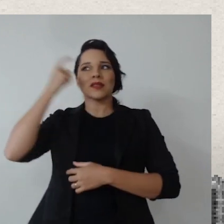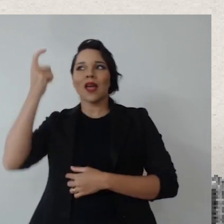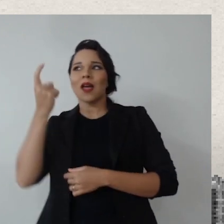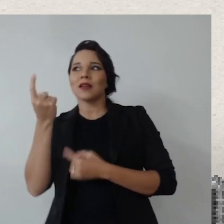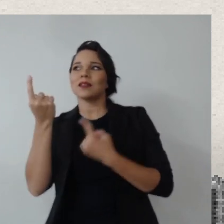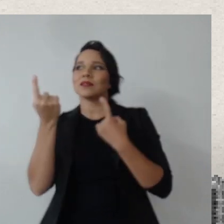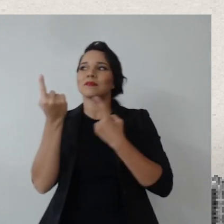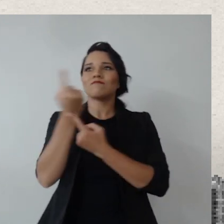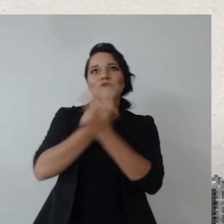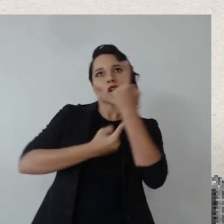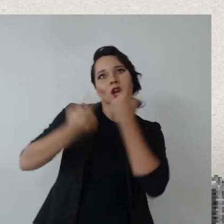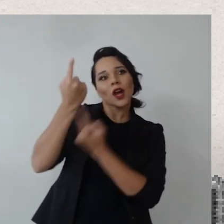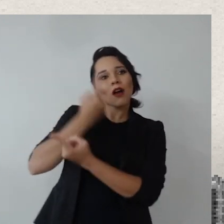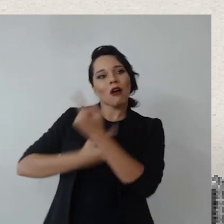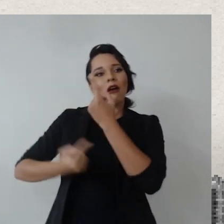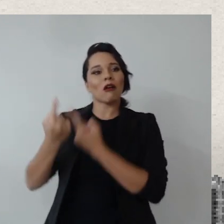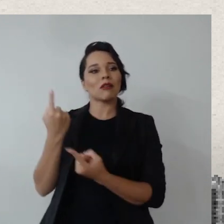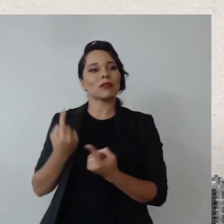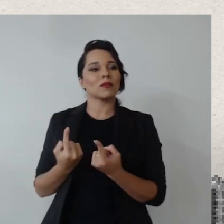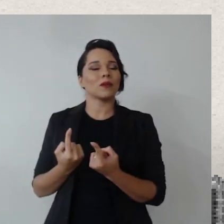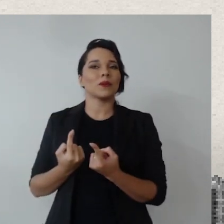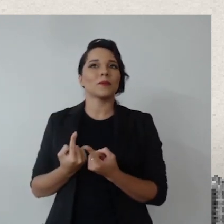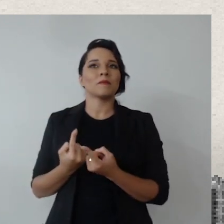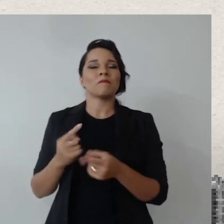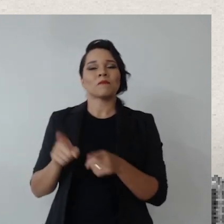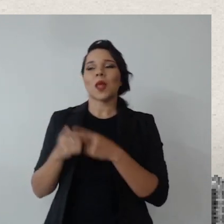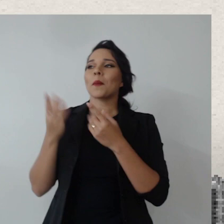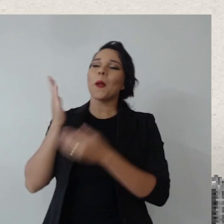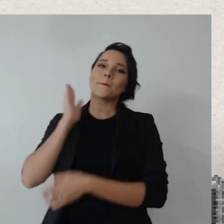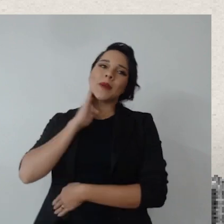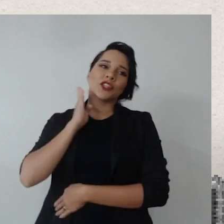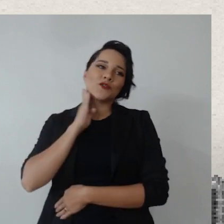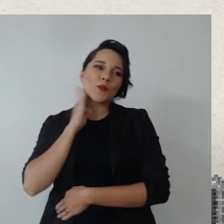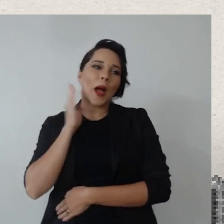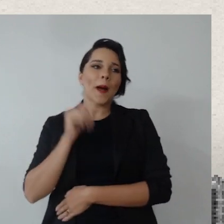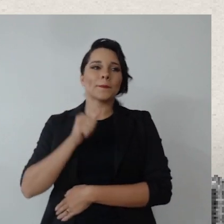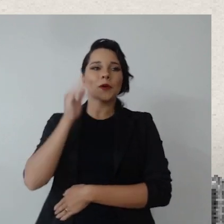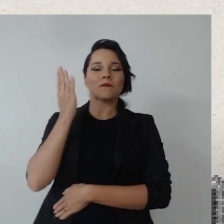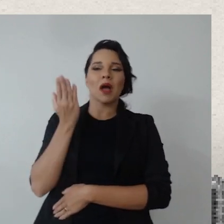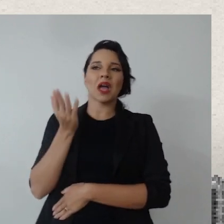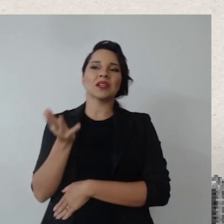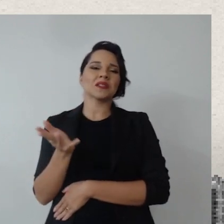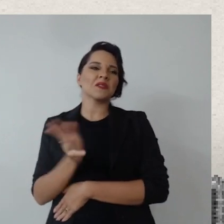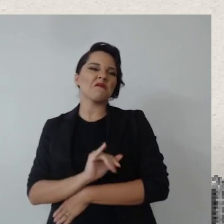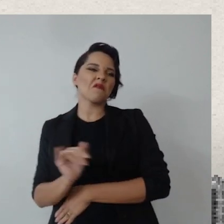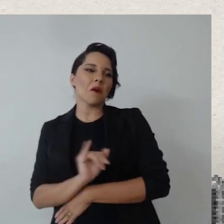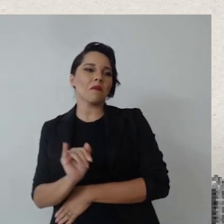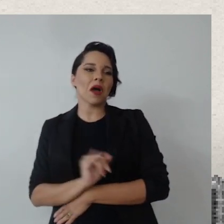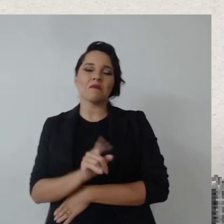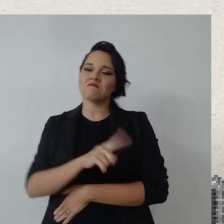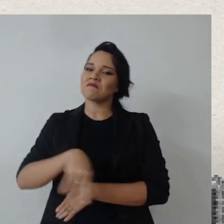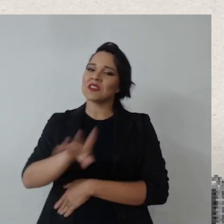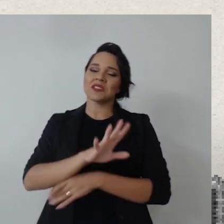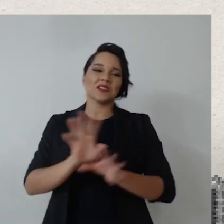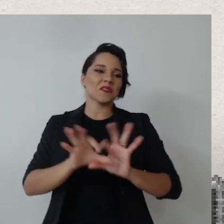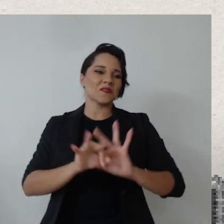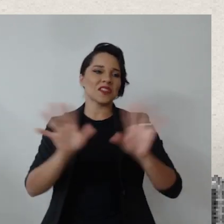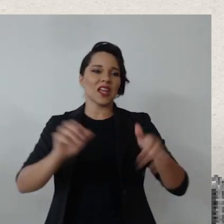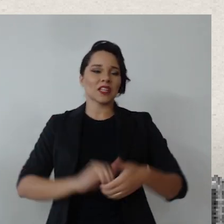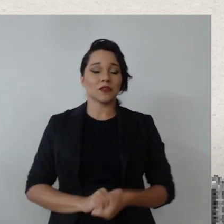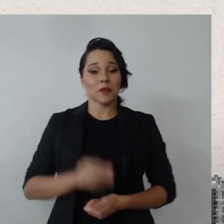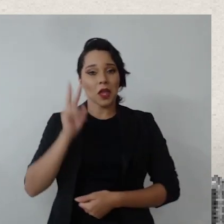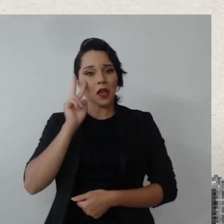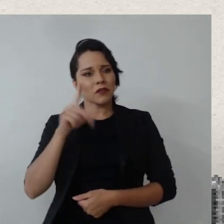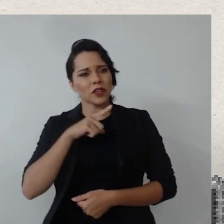trocando ideias e um bate-papo mais informal mesmo, então, vocês se sintam à vontade,